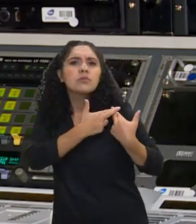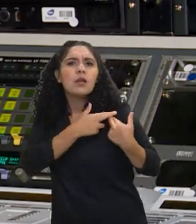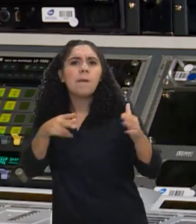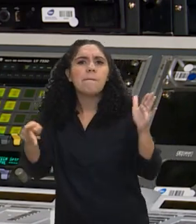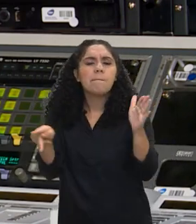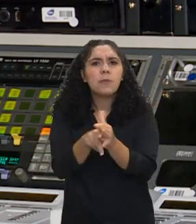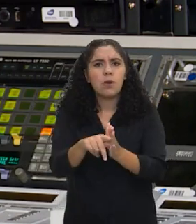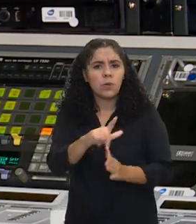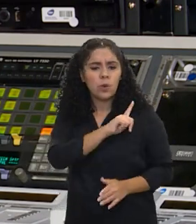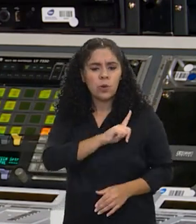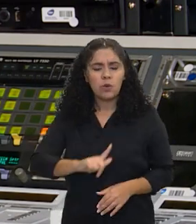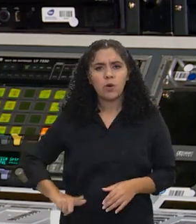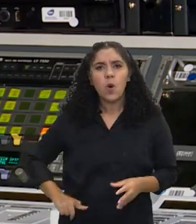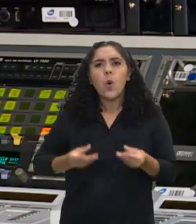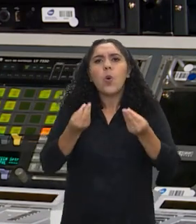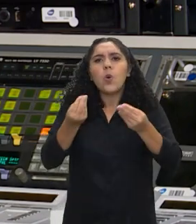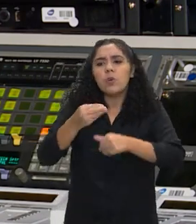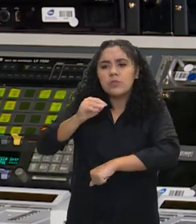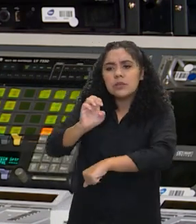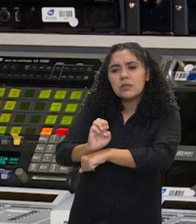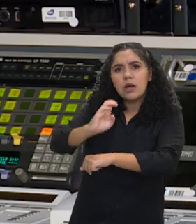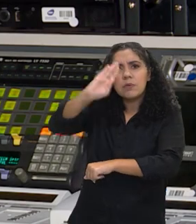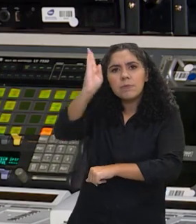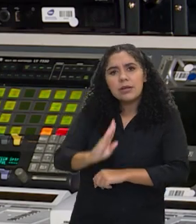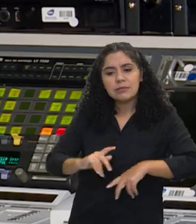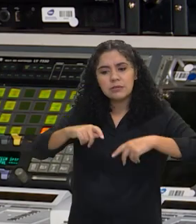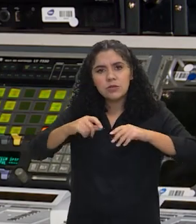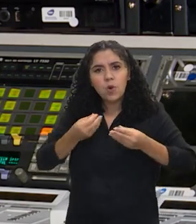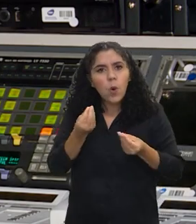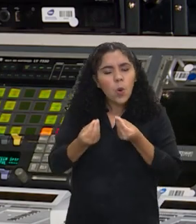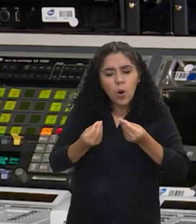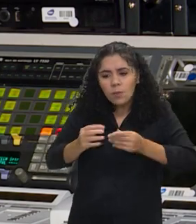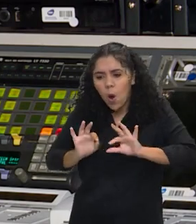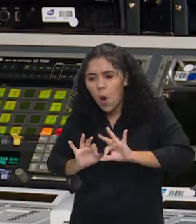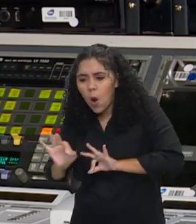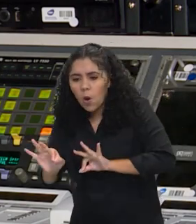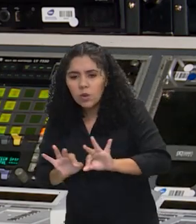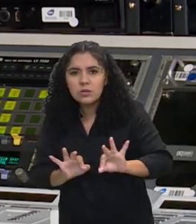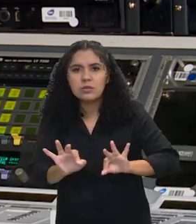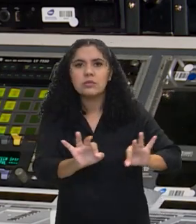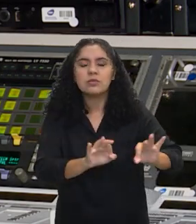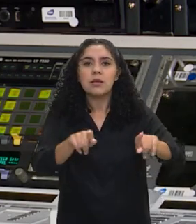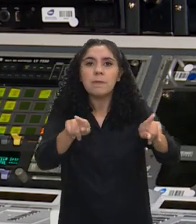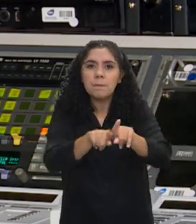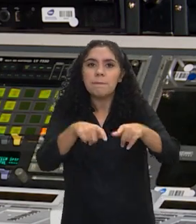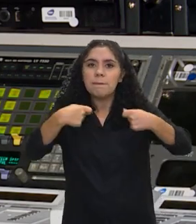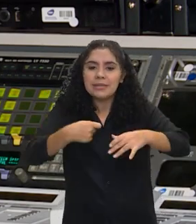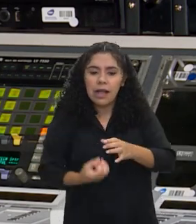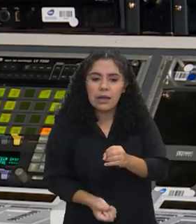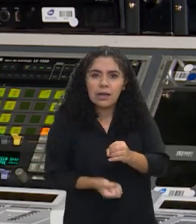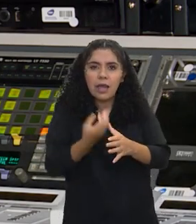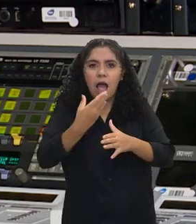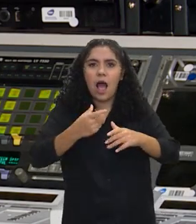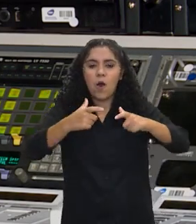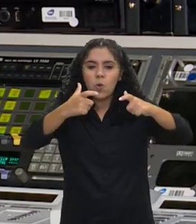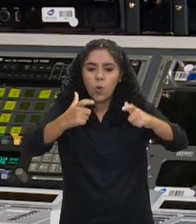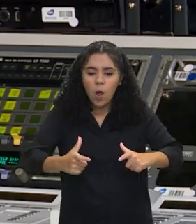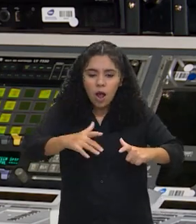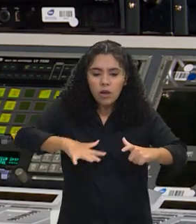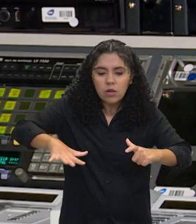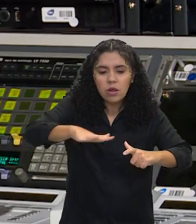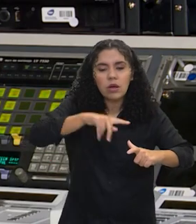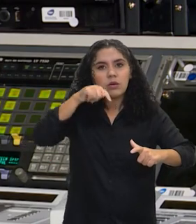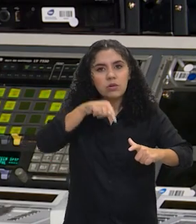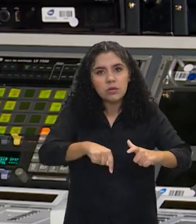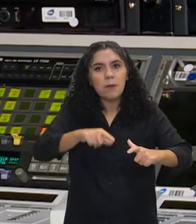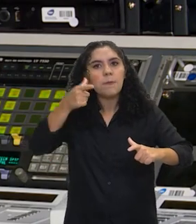Como é que o Estado brasileiro deve se organizar e deve constituir um espaço para